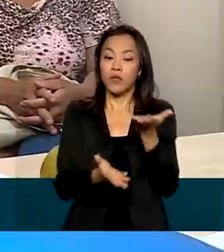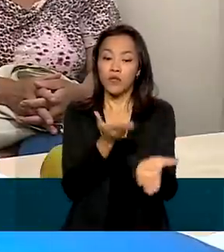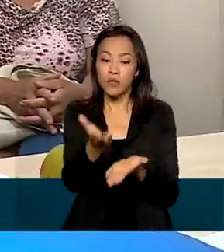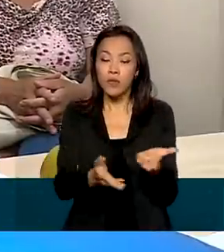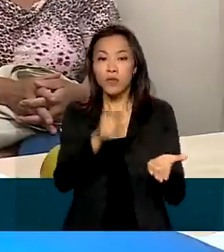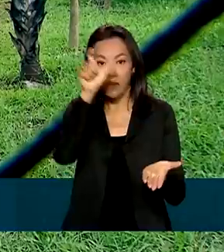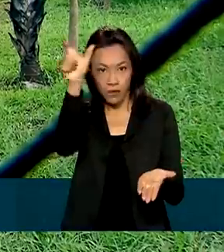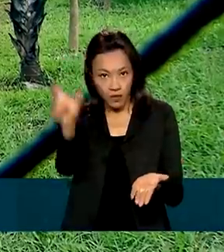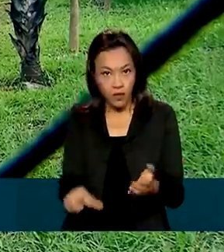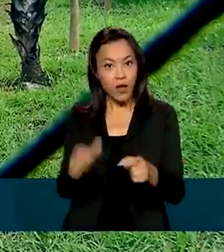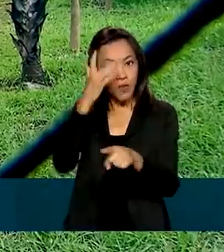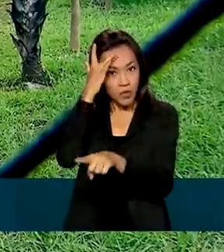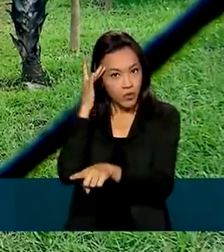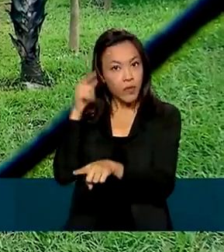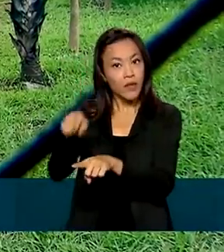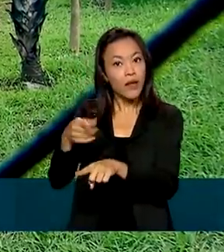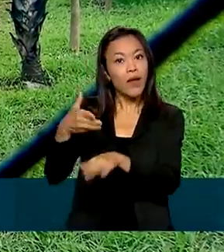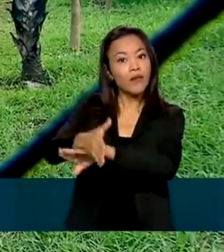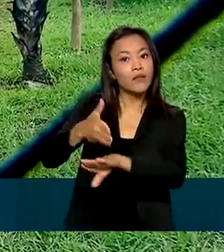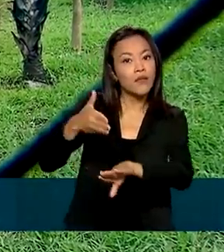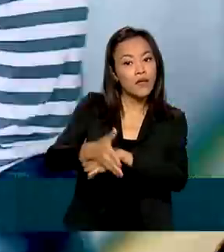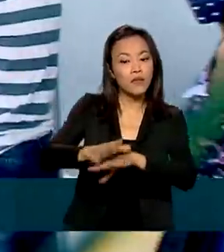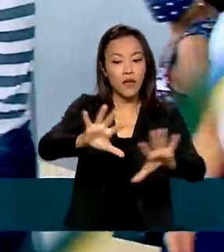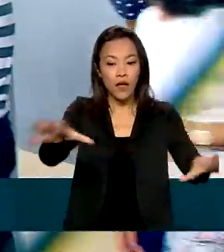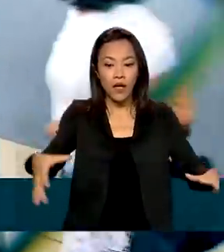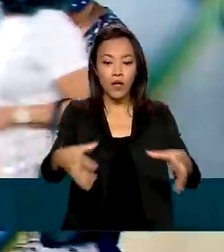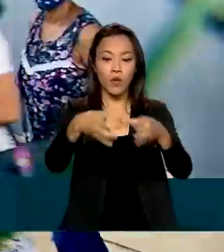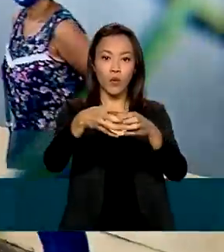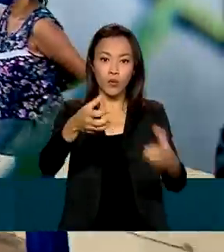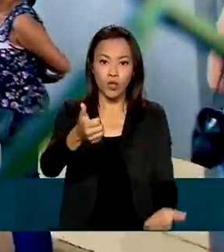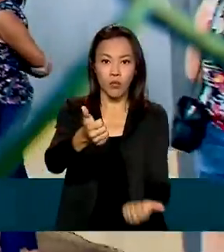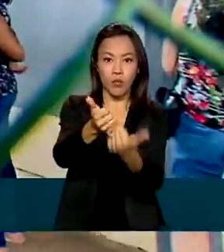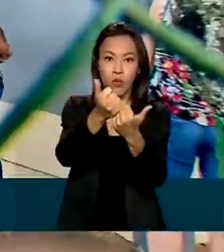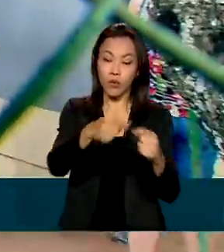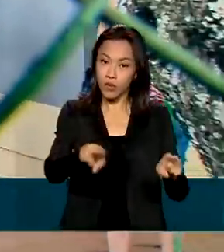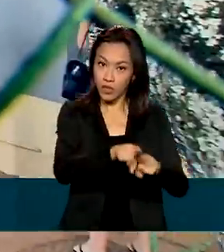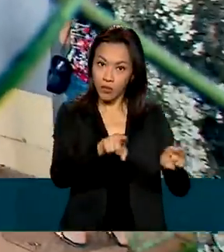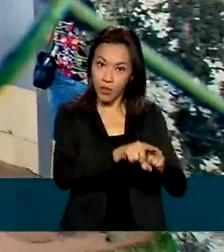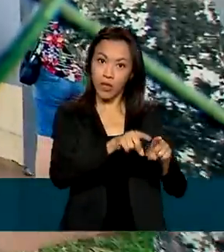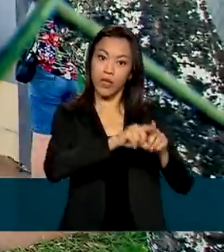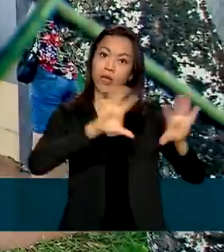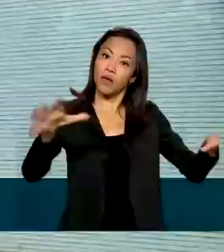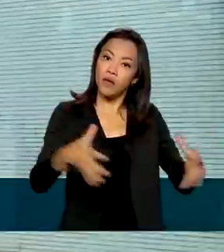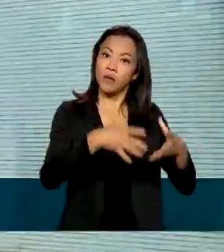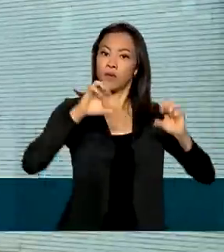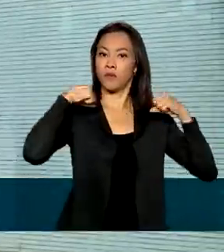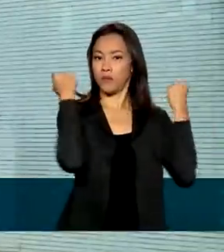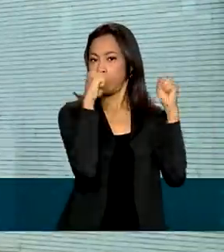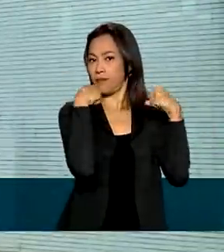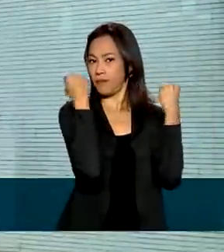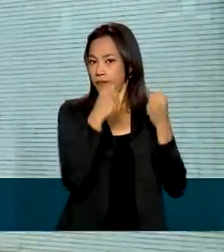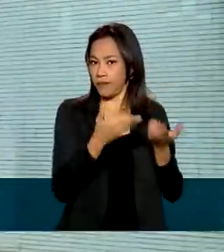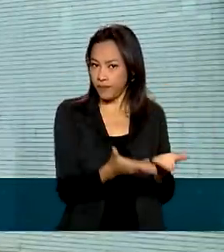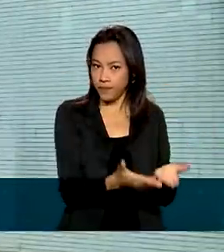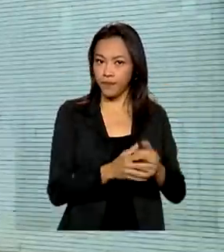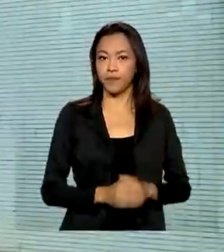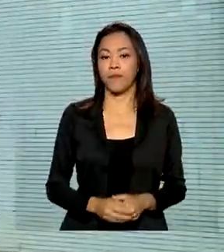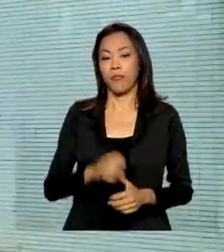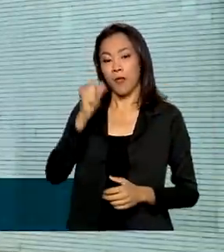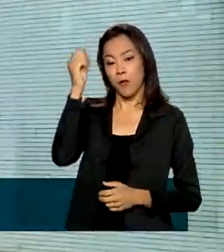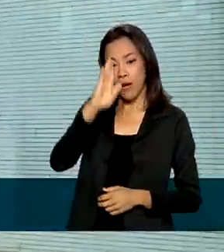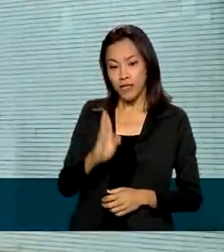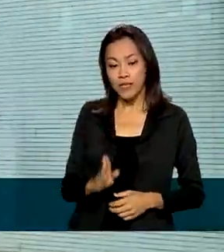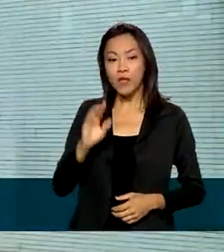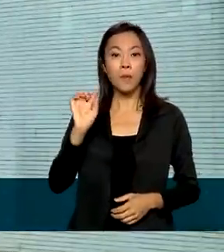paciente também tem acesso a grupos de apoio e atividades físicas coletivas. Além disso, o Brasil foi um dos